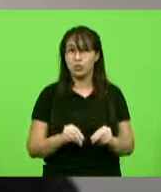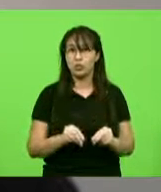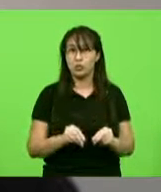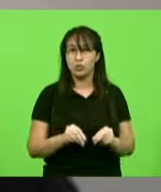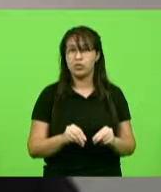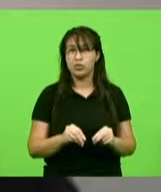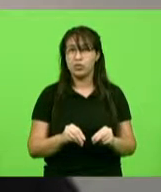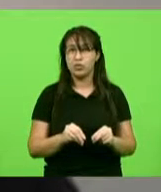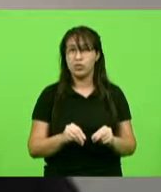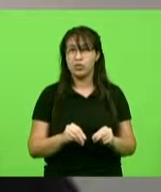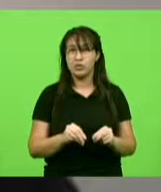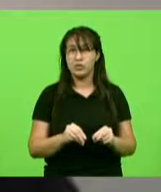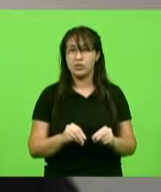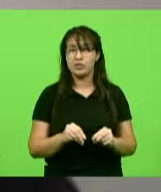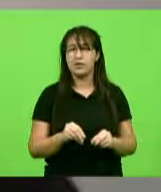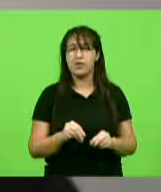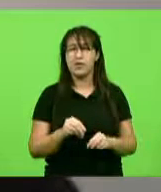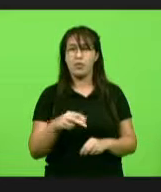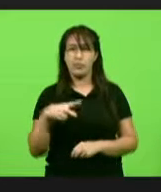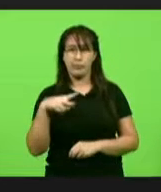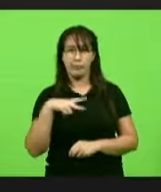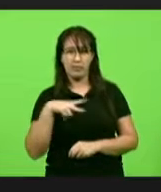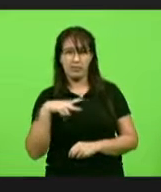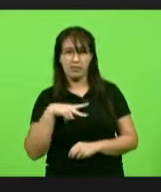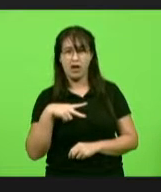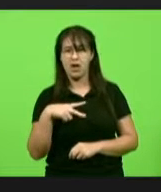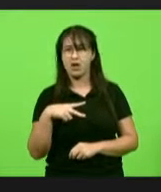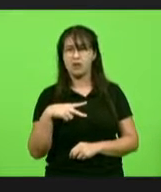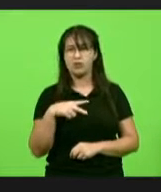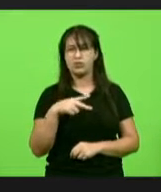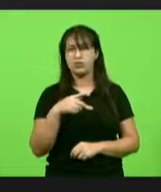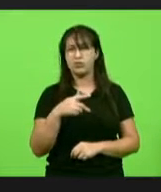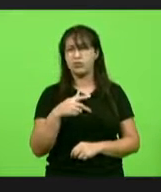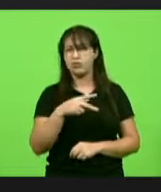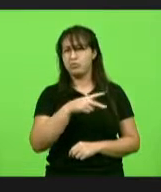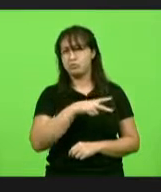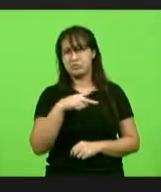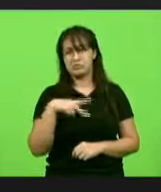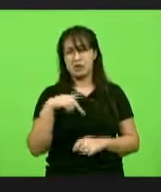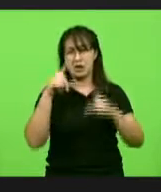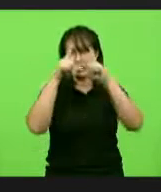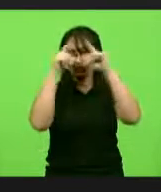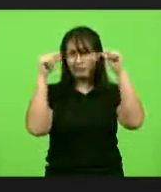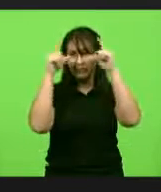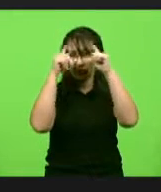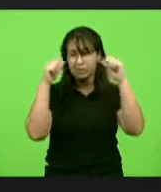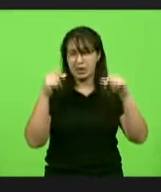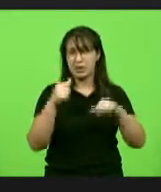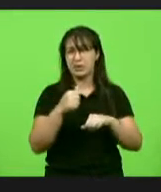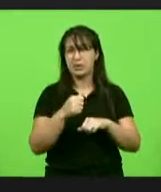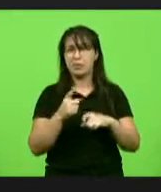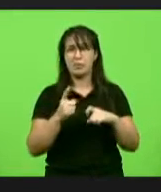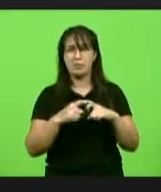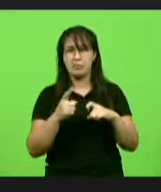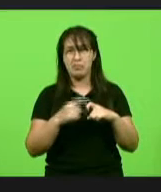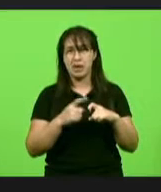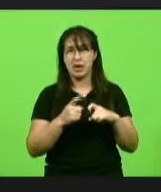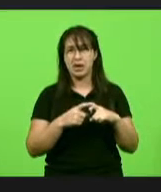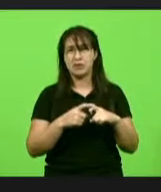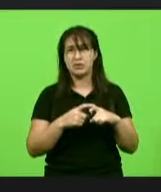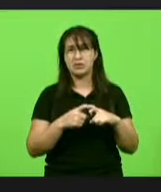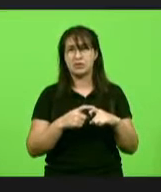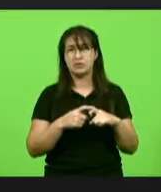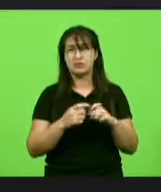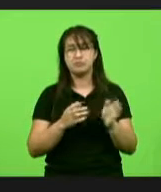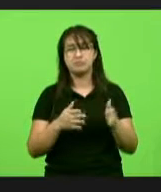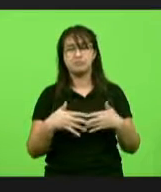públicos ou privados, a todas as clínicas, enfermeiras, enfermeiros, médicos, a ressaltar nesse Dia Mundial da